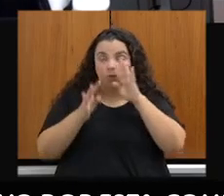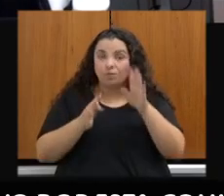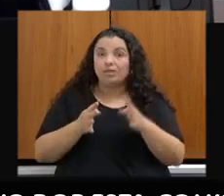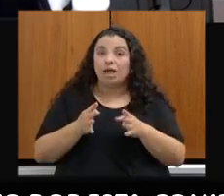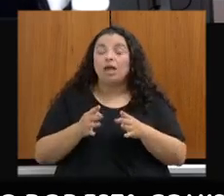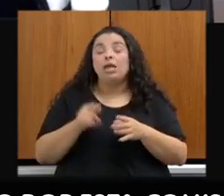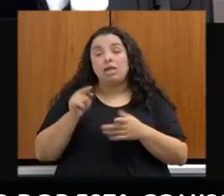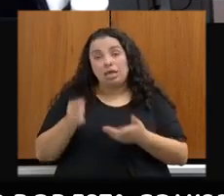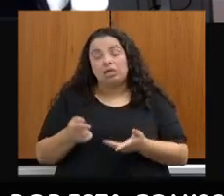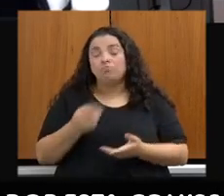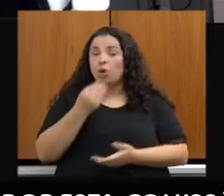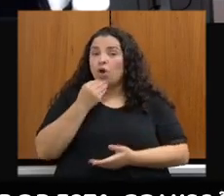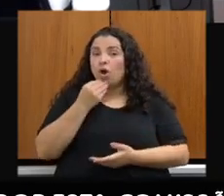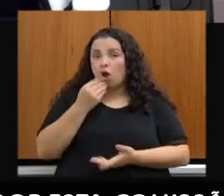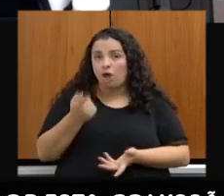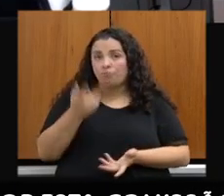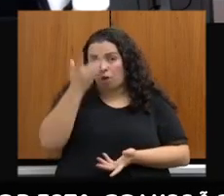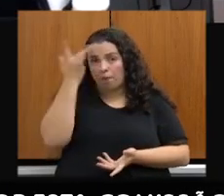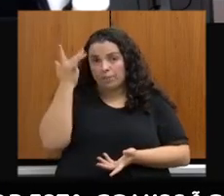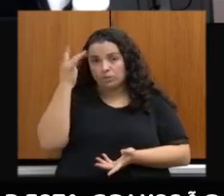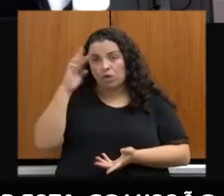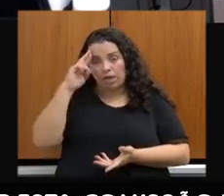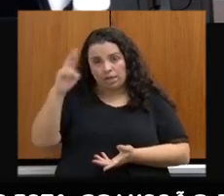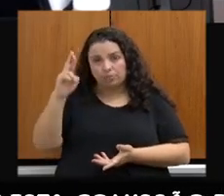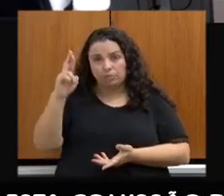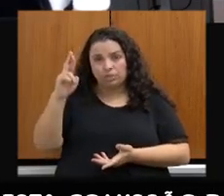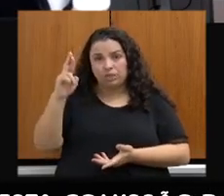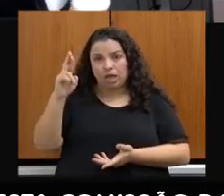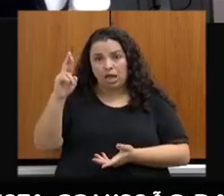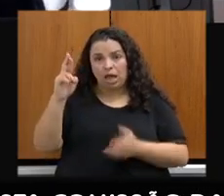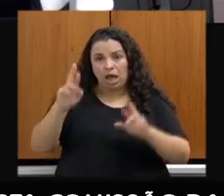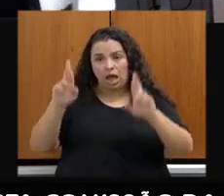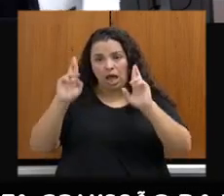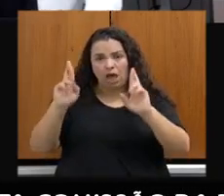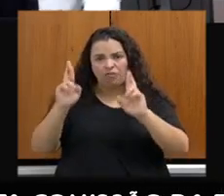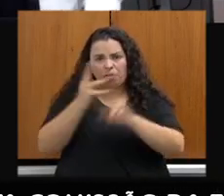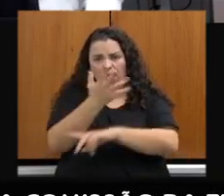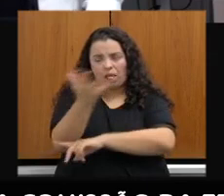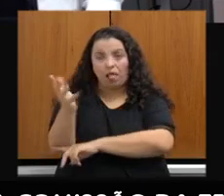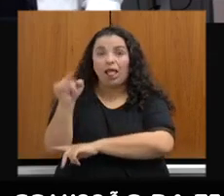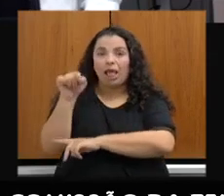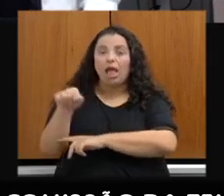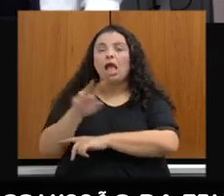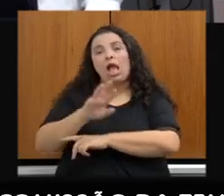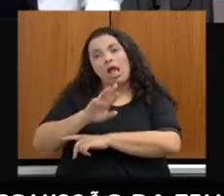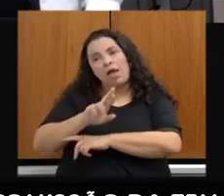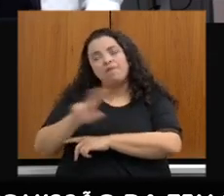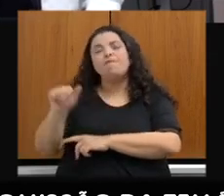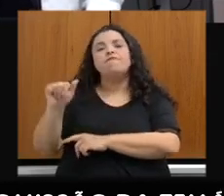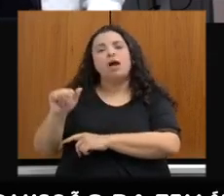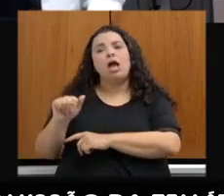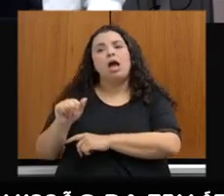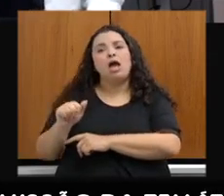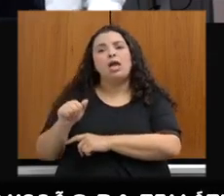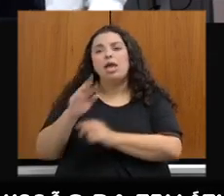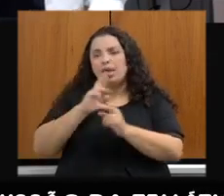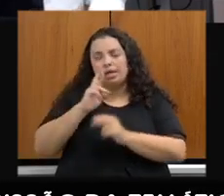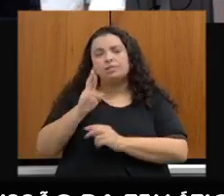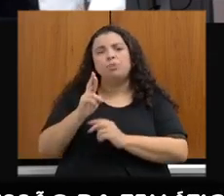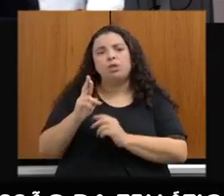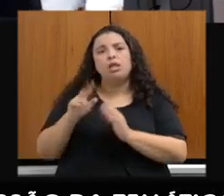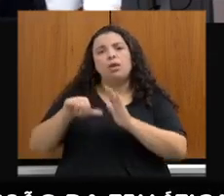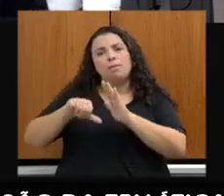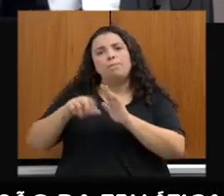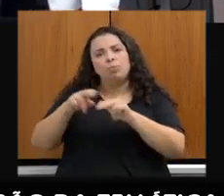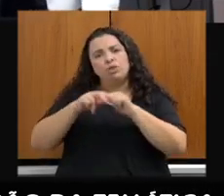os infratores serão tomadas medidas administrativas e legais cabíveis e, no nosso